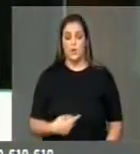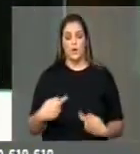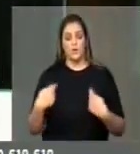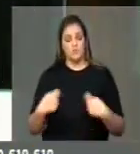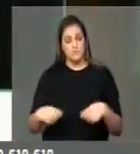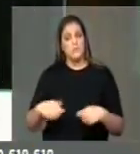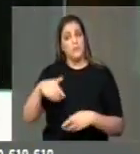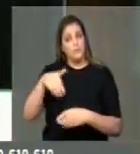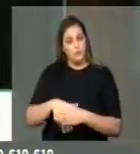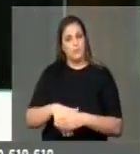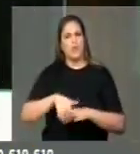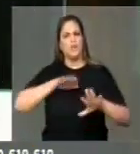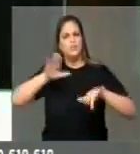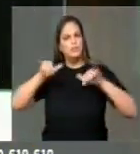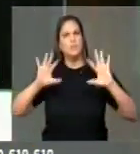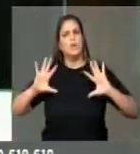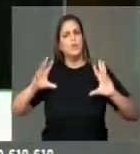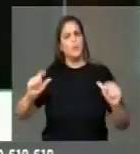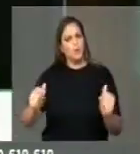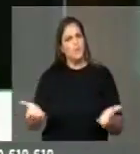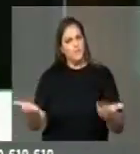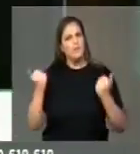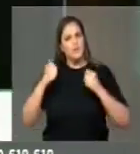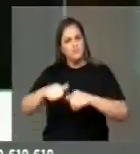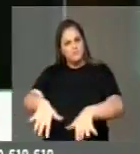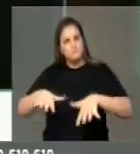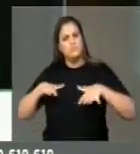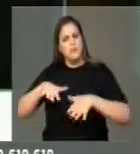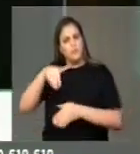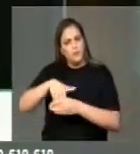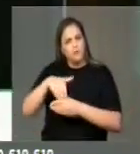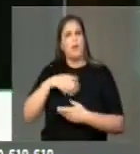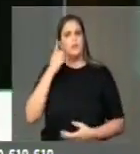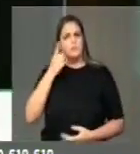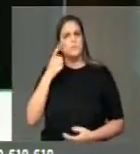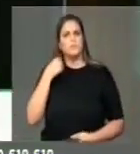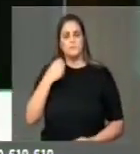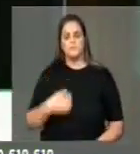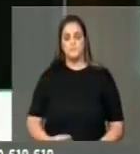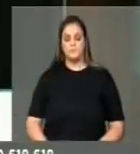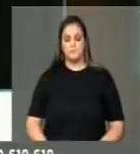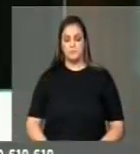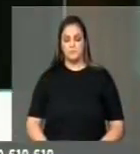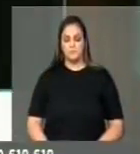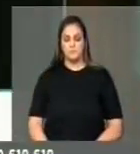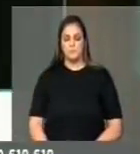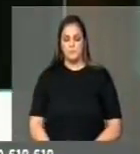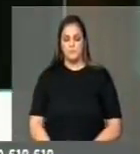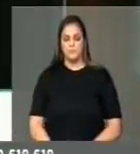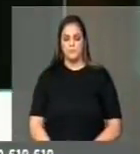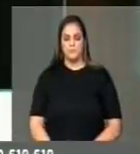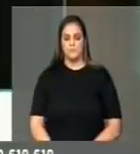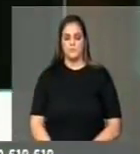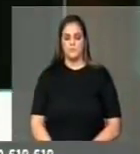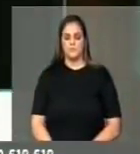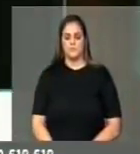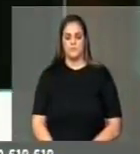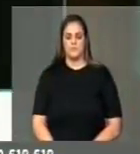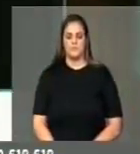compareçam no plenário para que nós possamos exercer o nosso... Comunico que a sessão deliberativa...